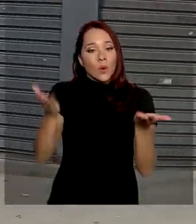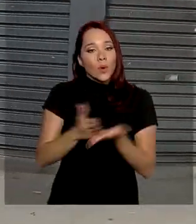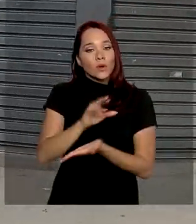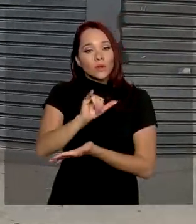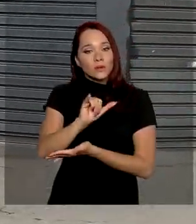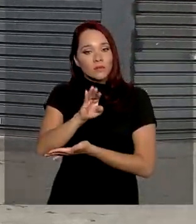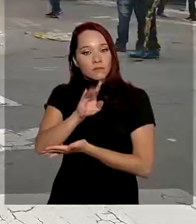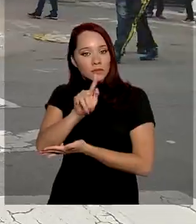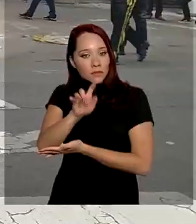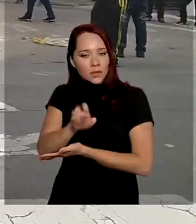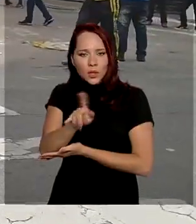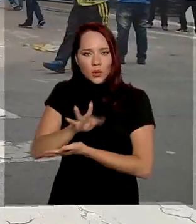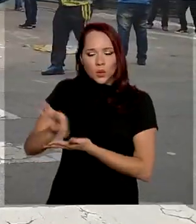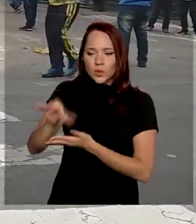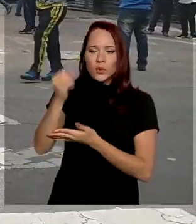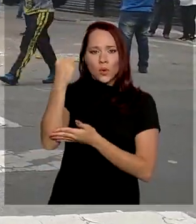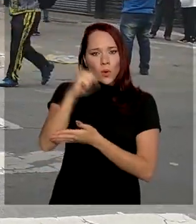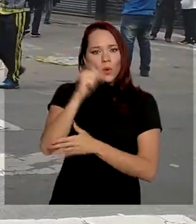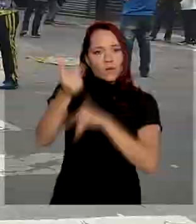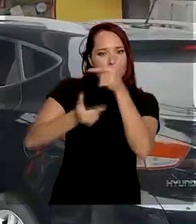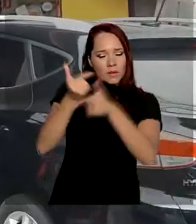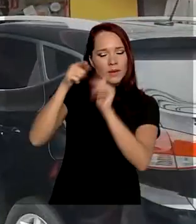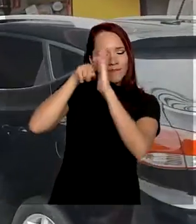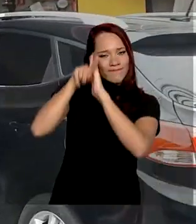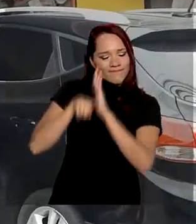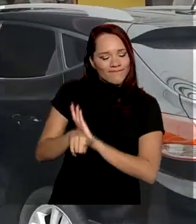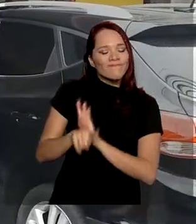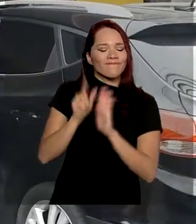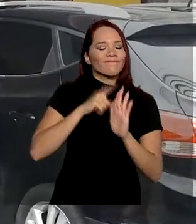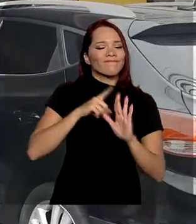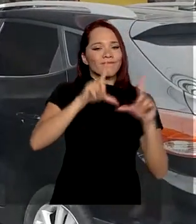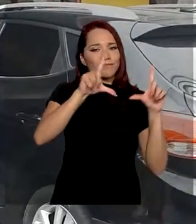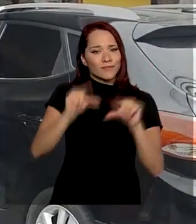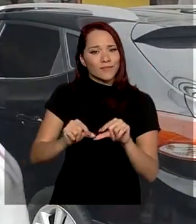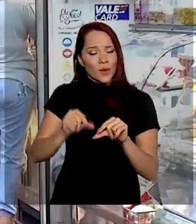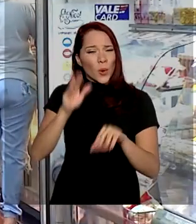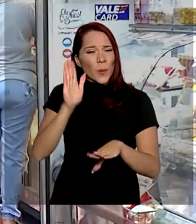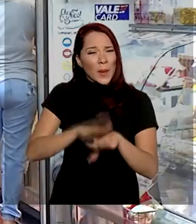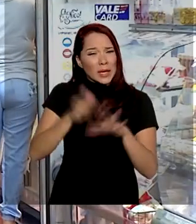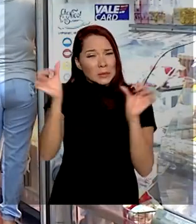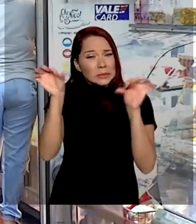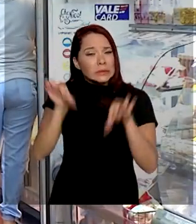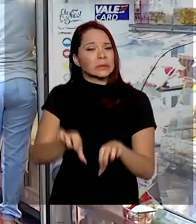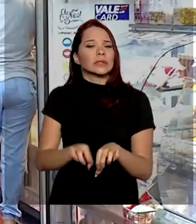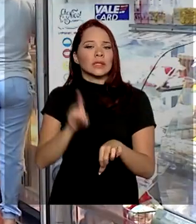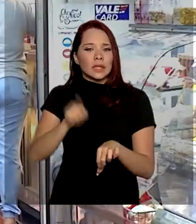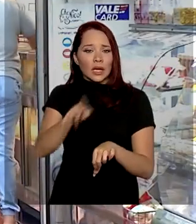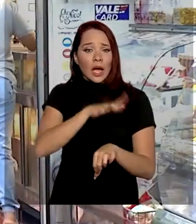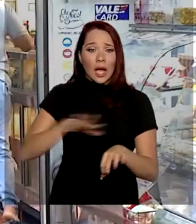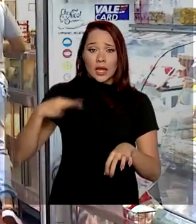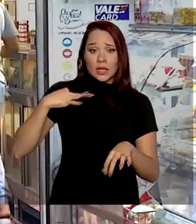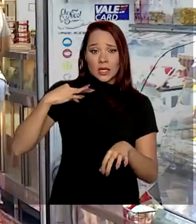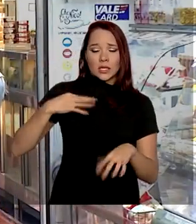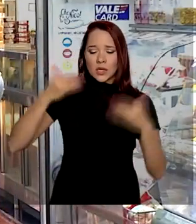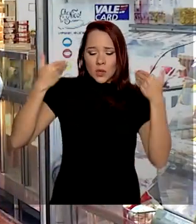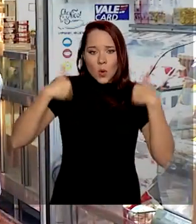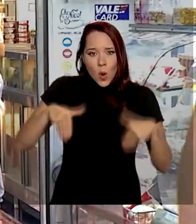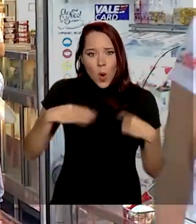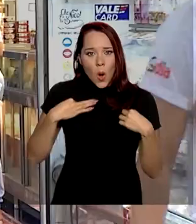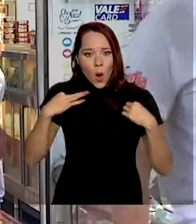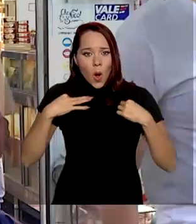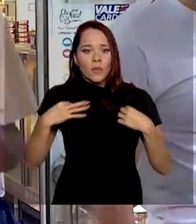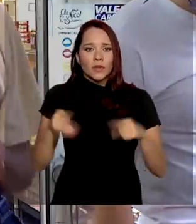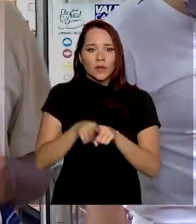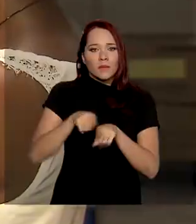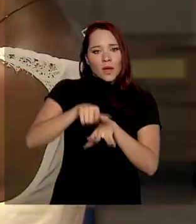IBGE. Todas as oito atividades pesquisadas apresentaram queda. Os setores que mais sofreram são da área de tecidos, vestuário